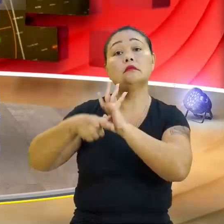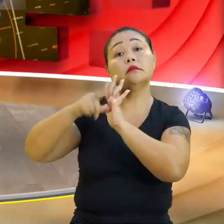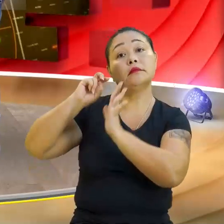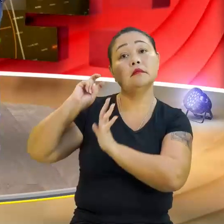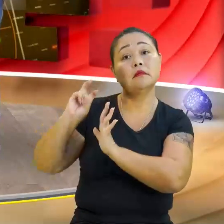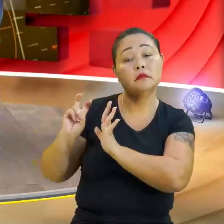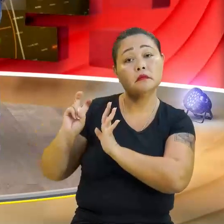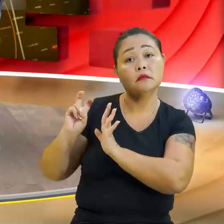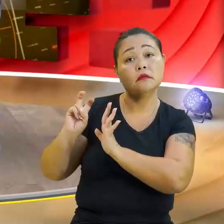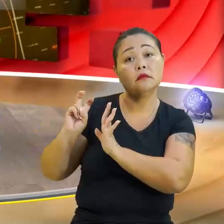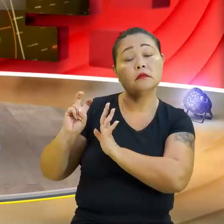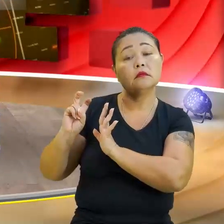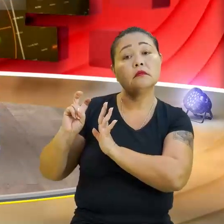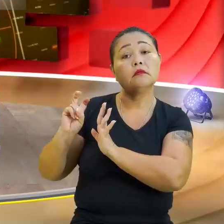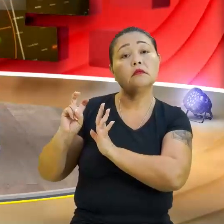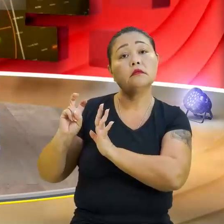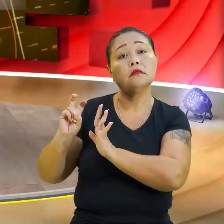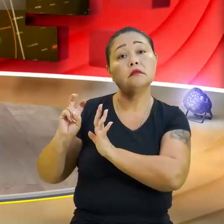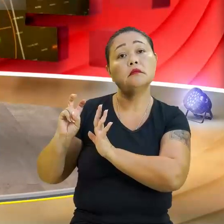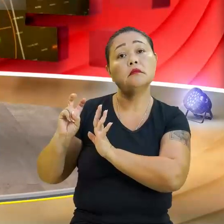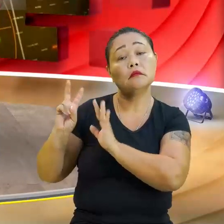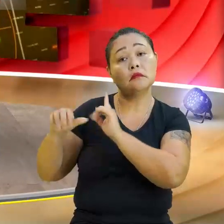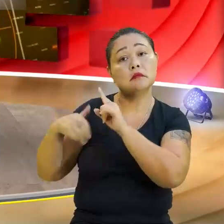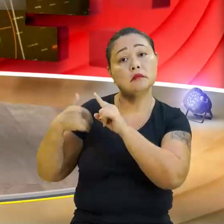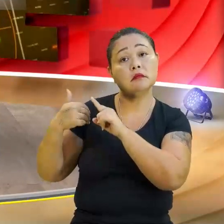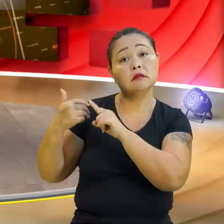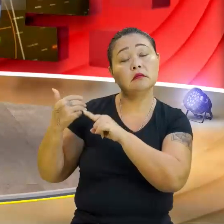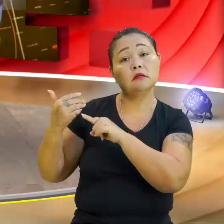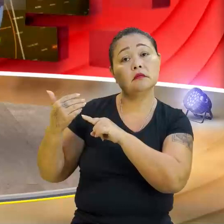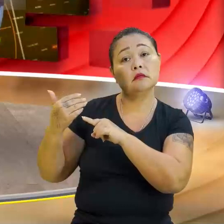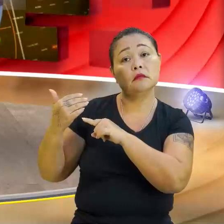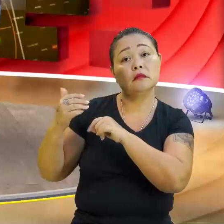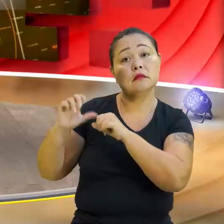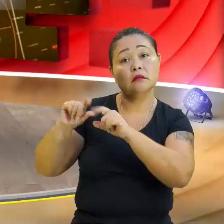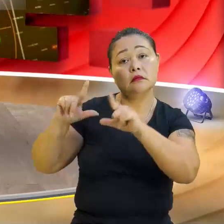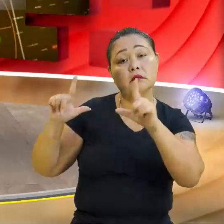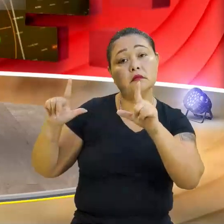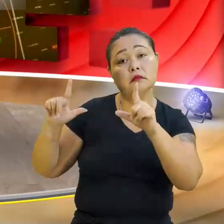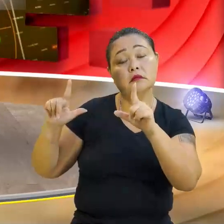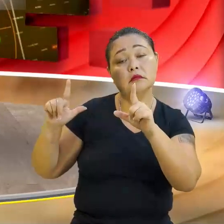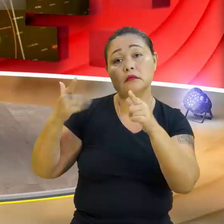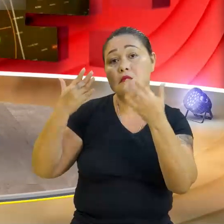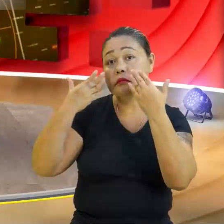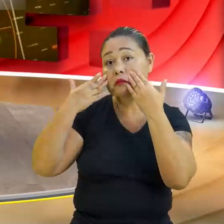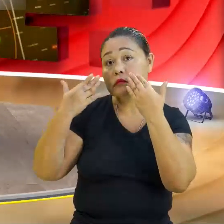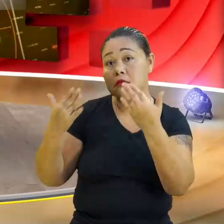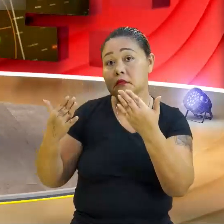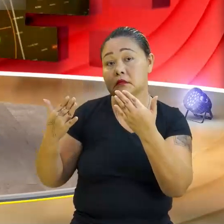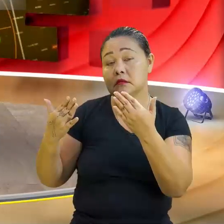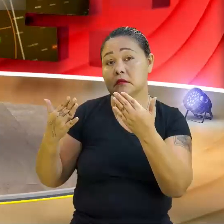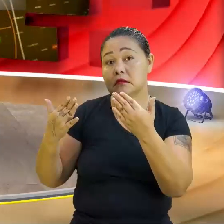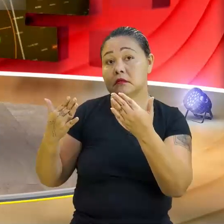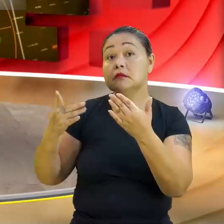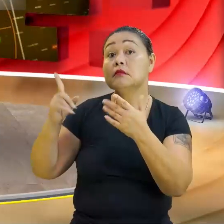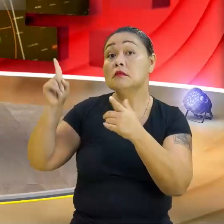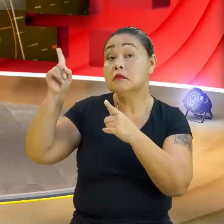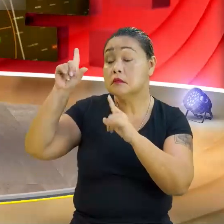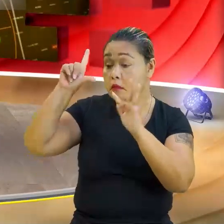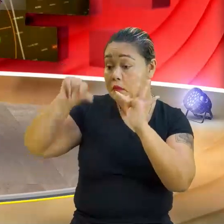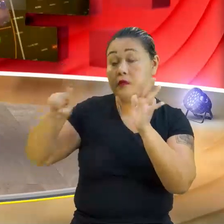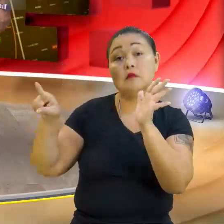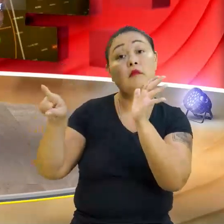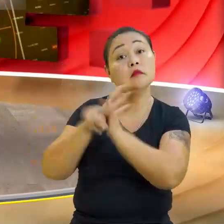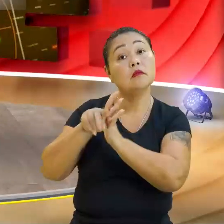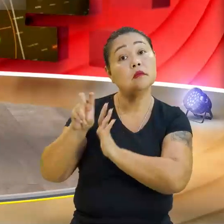ela é positiva, tá? Daqui, chegar mais pertinho para a gente ver aqui, olha. Agora, ela é negativa para valores maiores que 5.